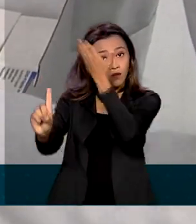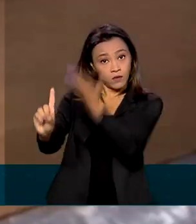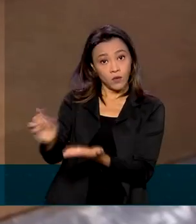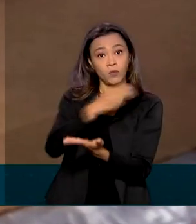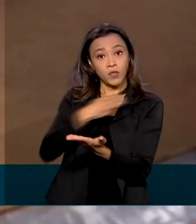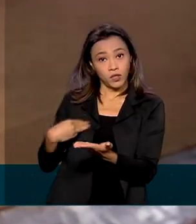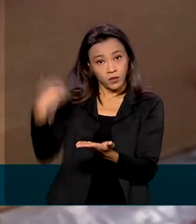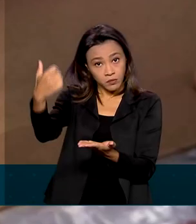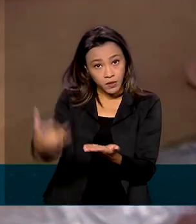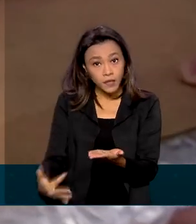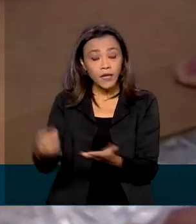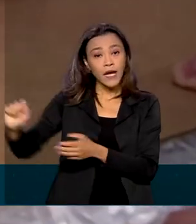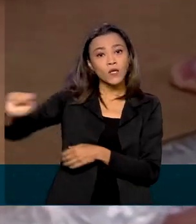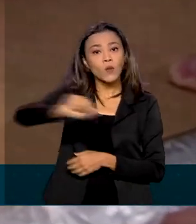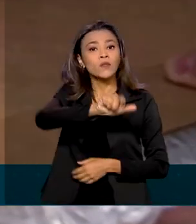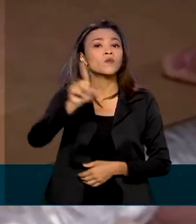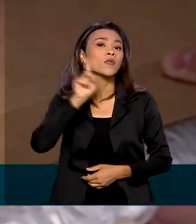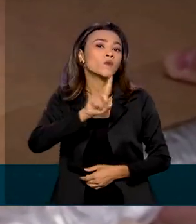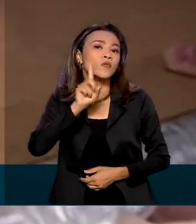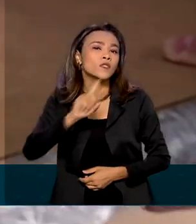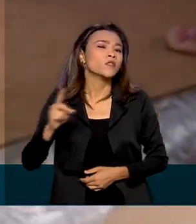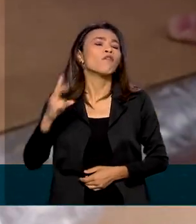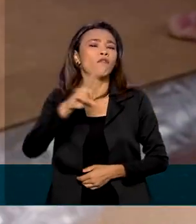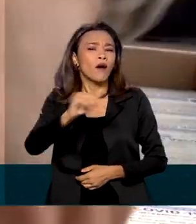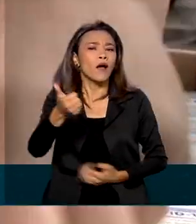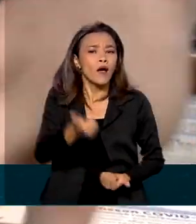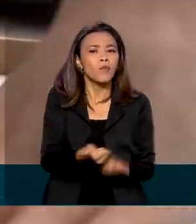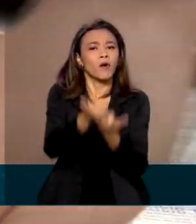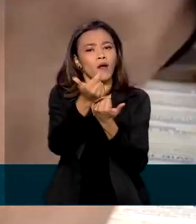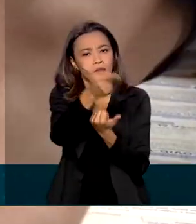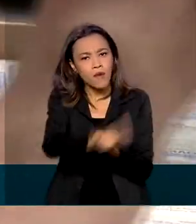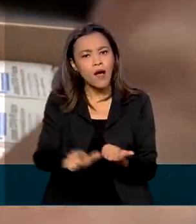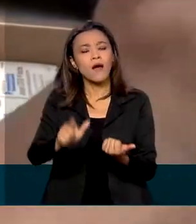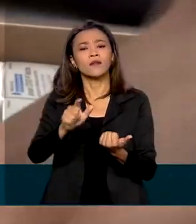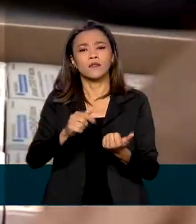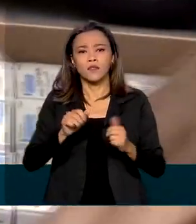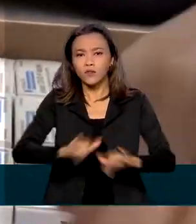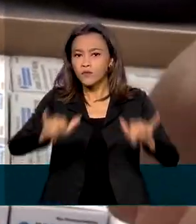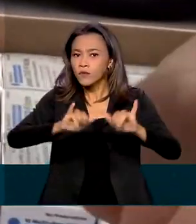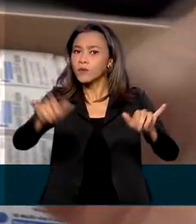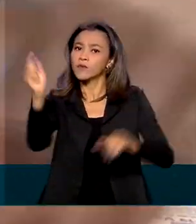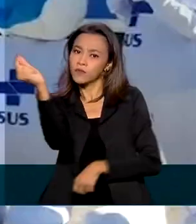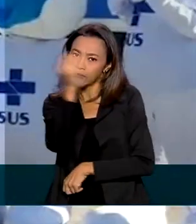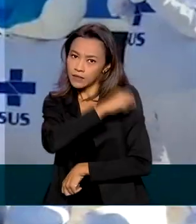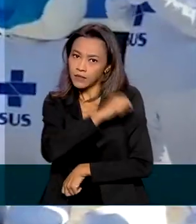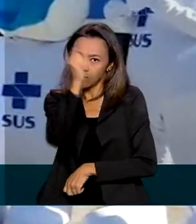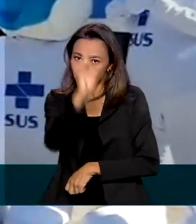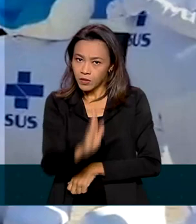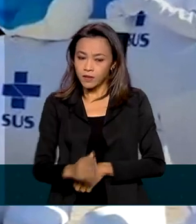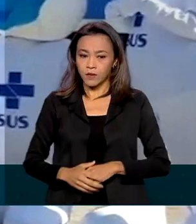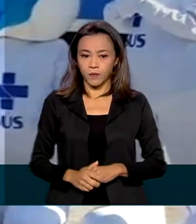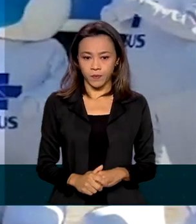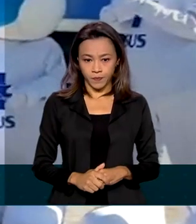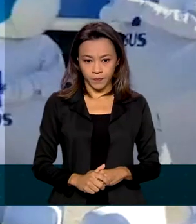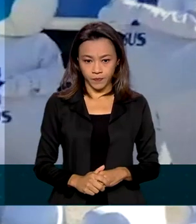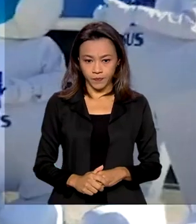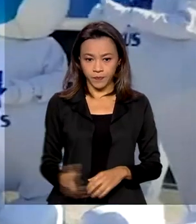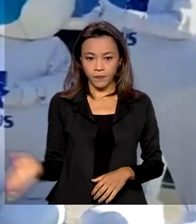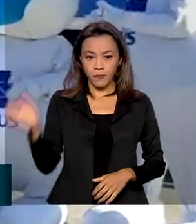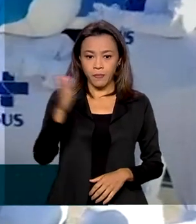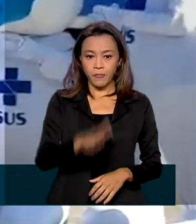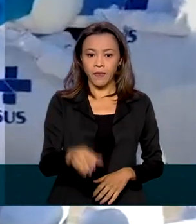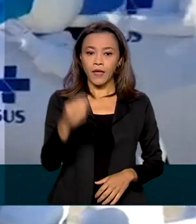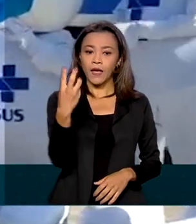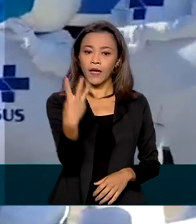doação dos Estados Unidos vai reforçar ainda mais a campanha de vacinação no país. Essas 3 milhões de doses